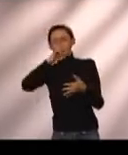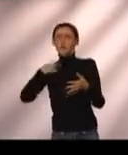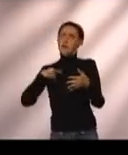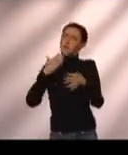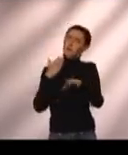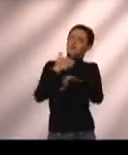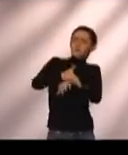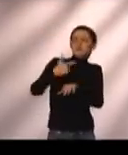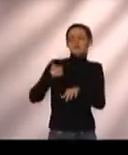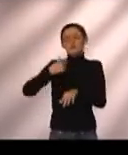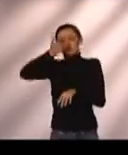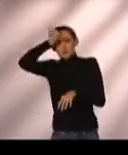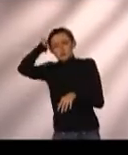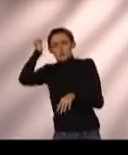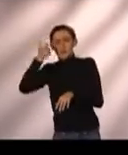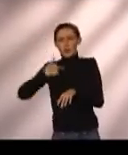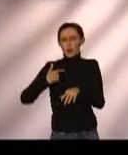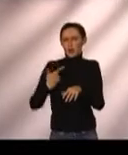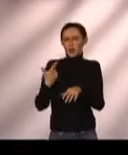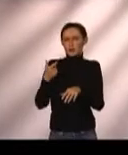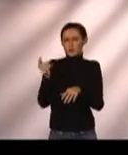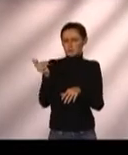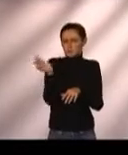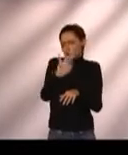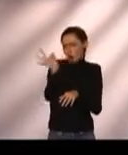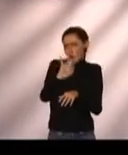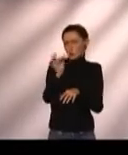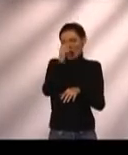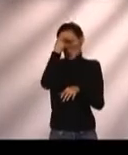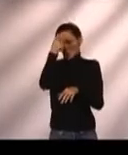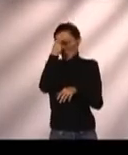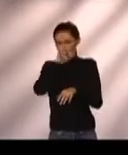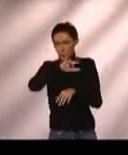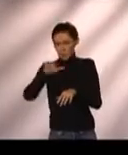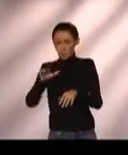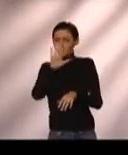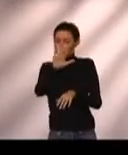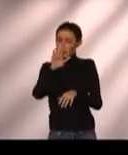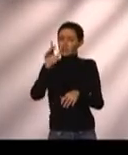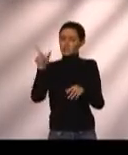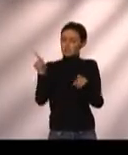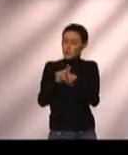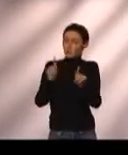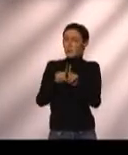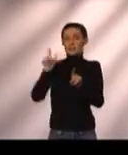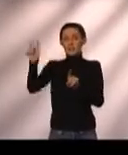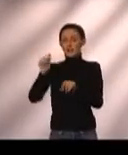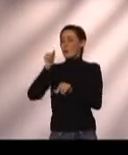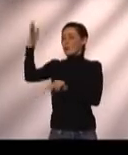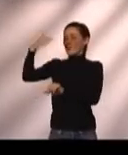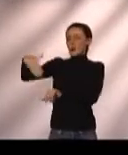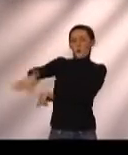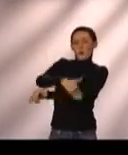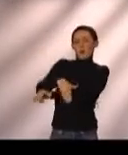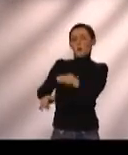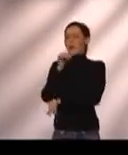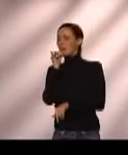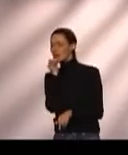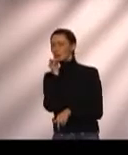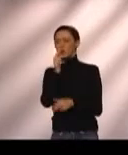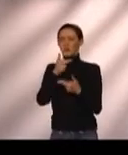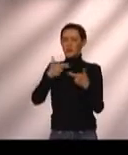preparando intelectualmente para os concursos, mas também de estar fora das ruas, né?